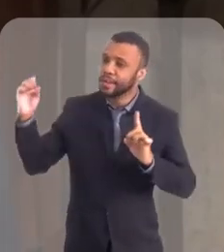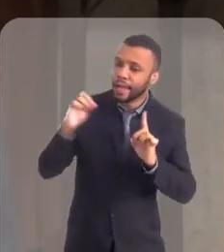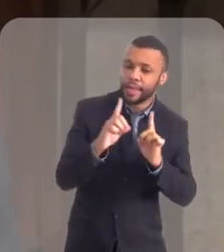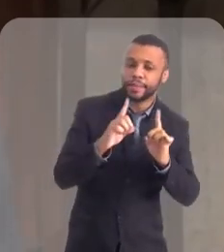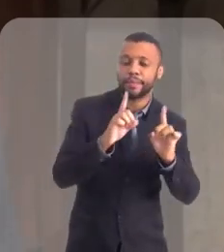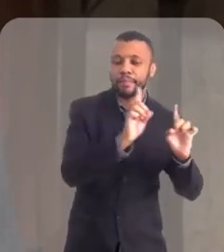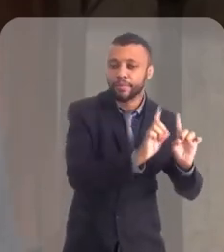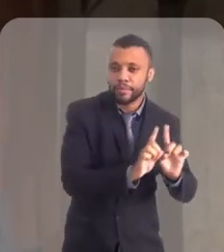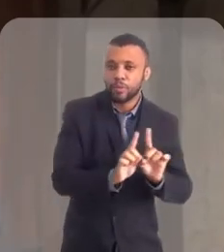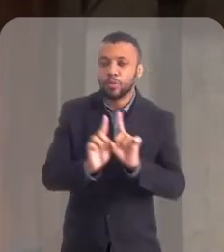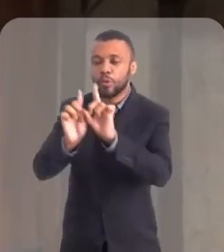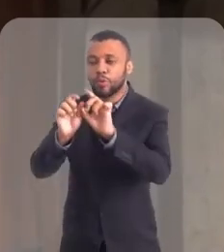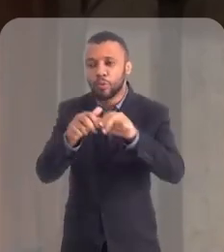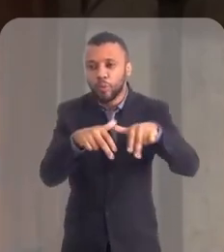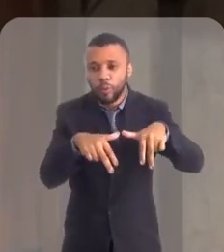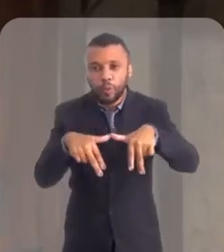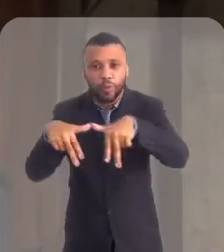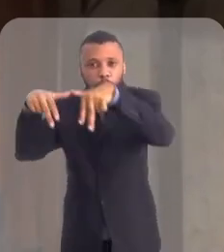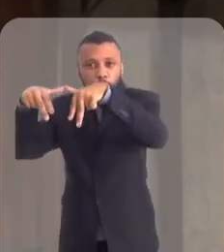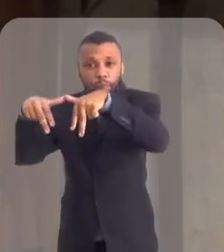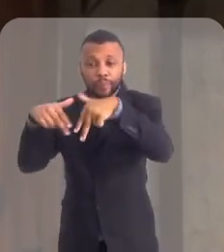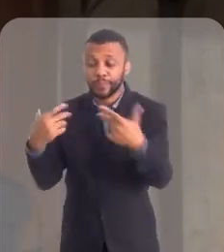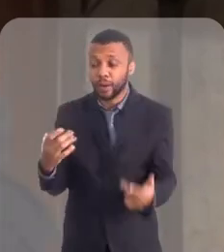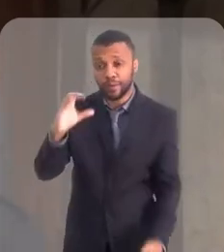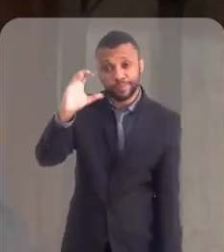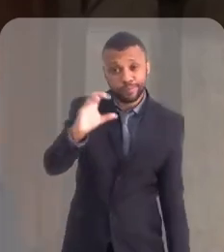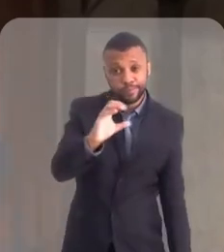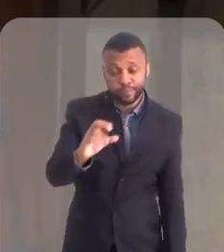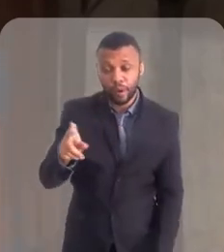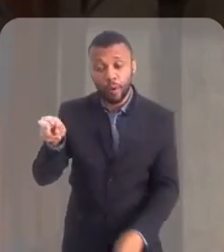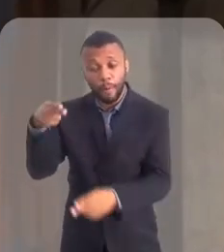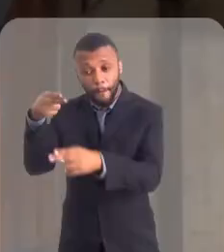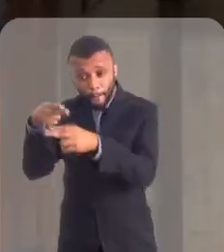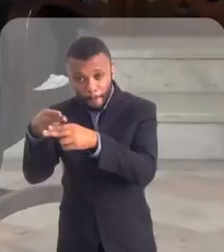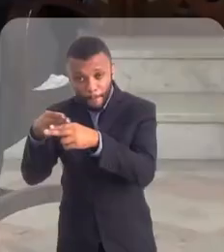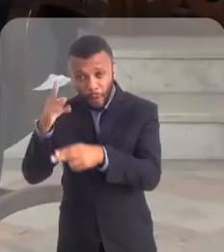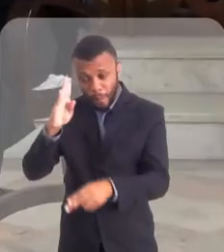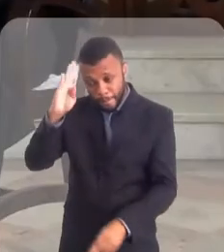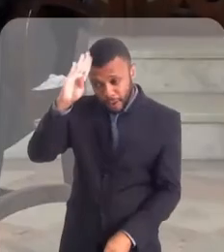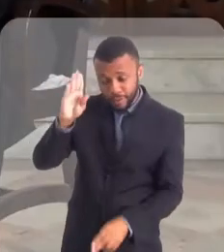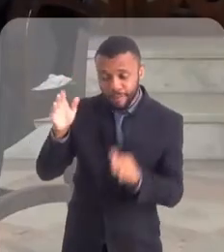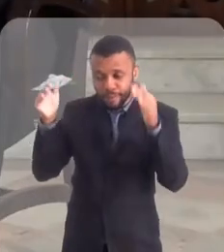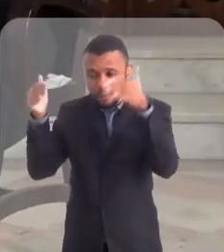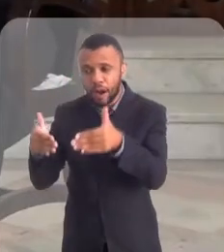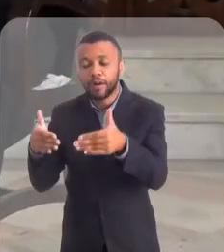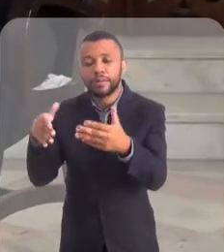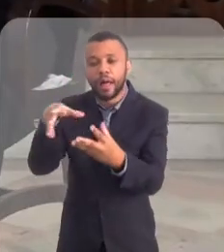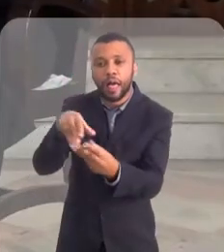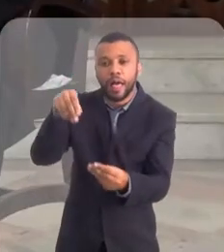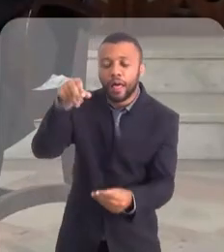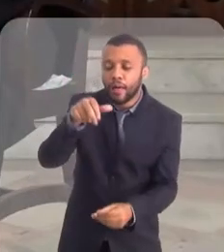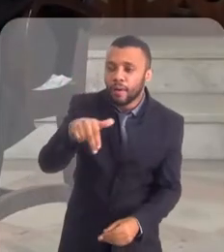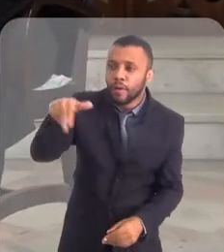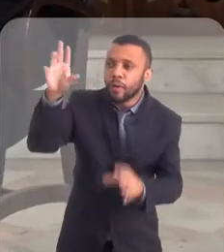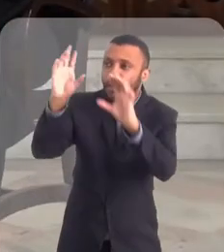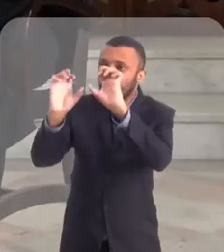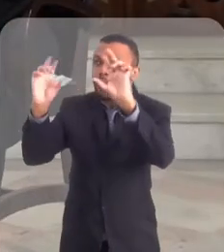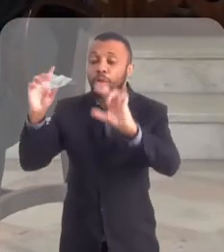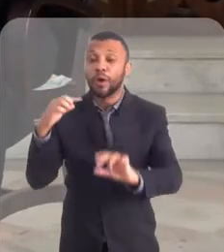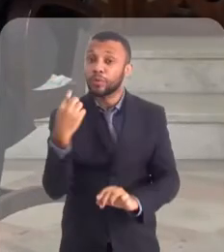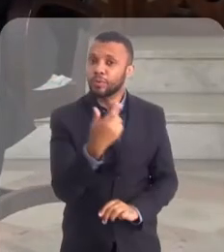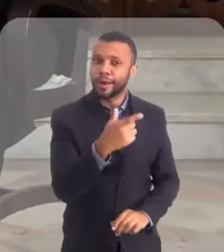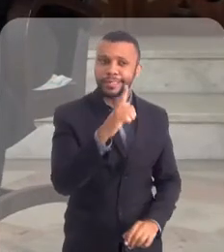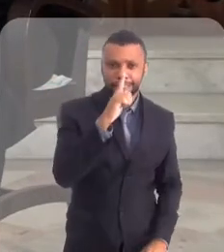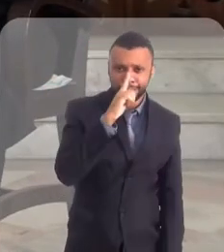para levá-la ao céu. Então, os romanos fixam mais na subida aos céus. Quando Jesus desce para levá-la aos céus.